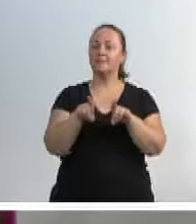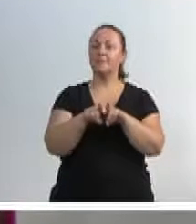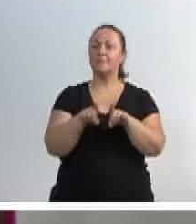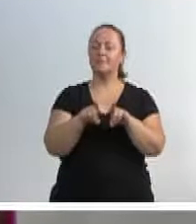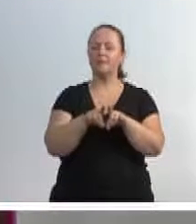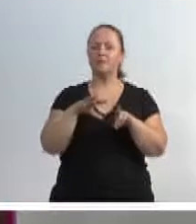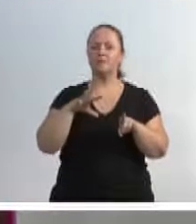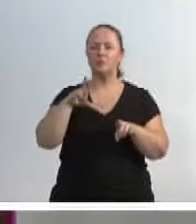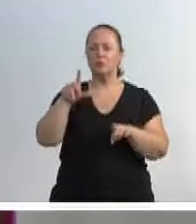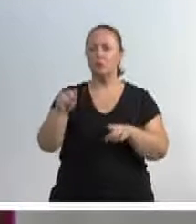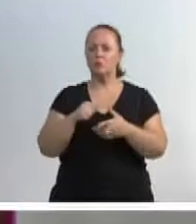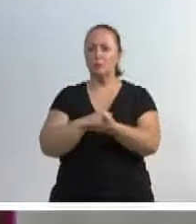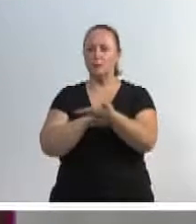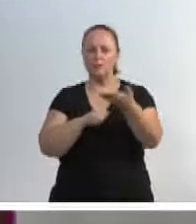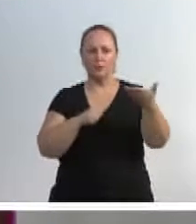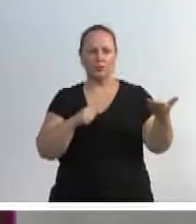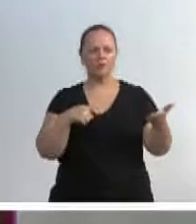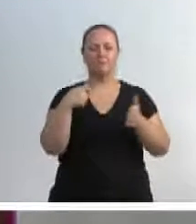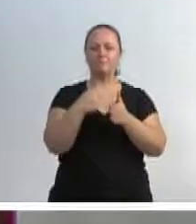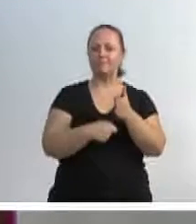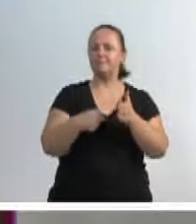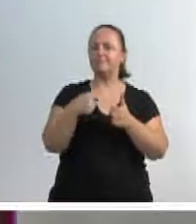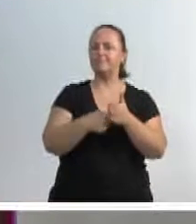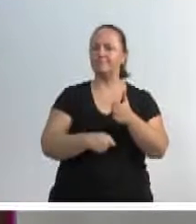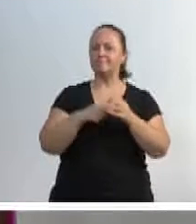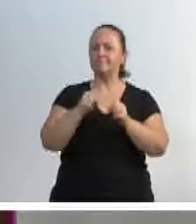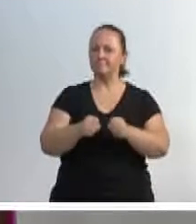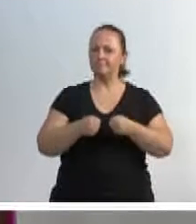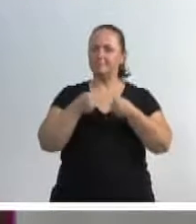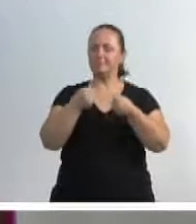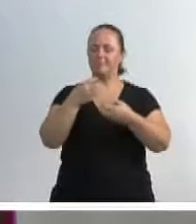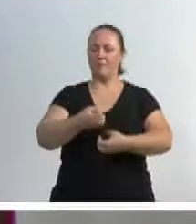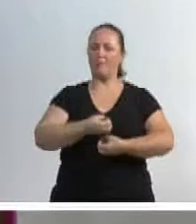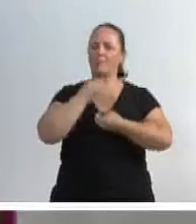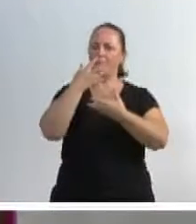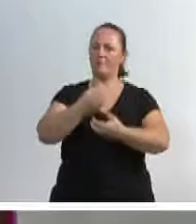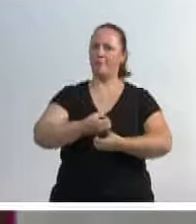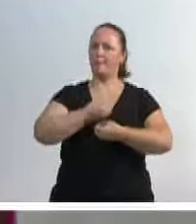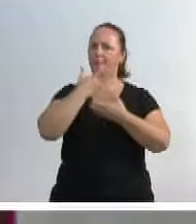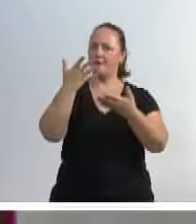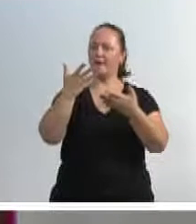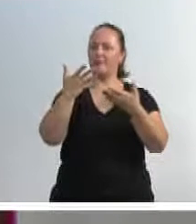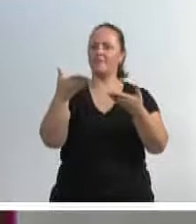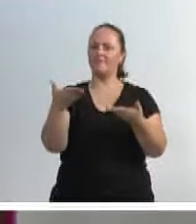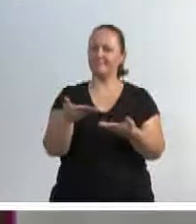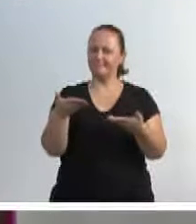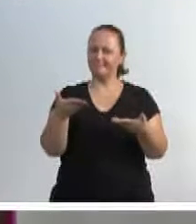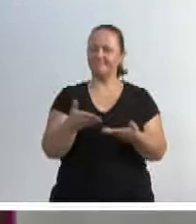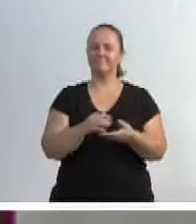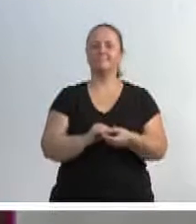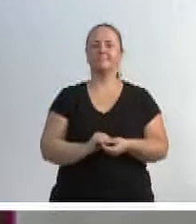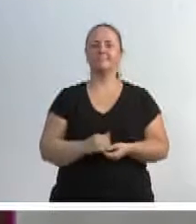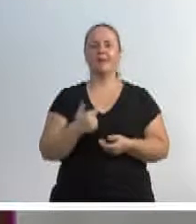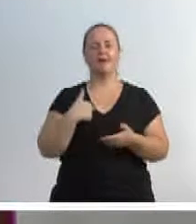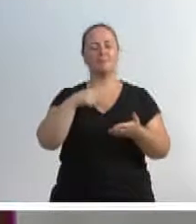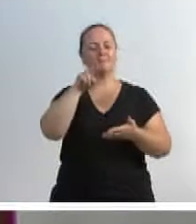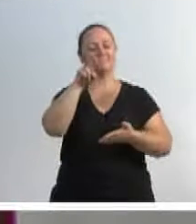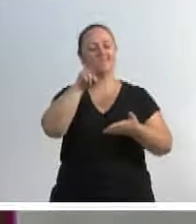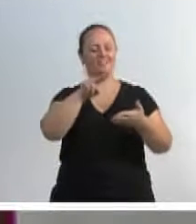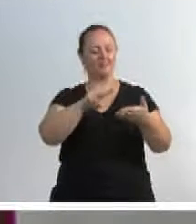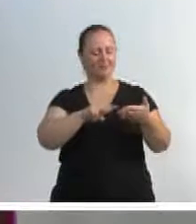que se dedicam aos poemas da nossa cidade. Eu quero citar um deles, seu presidente,